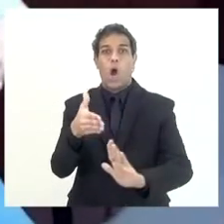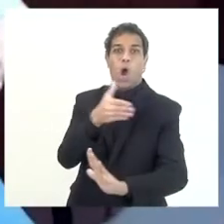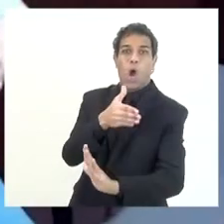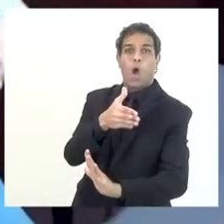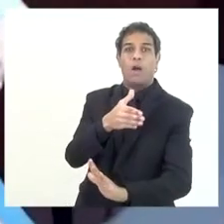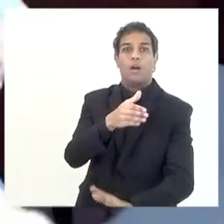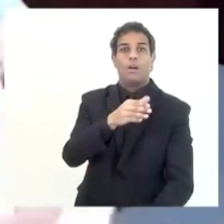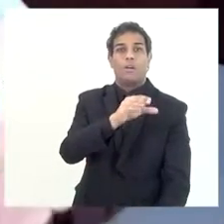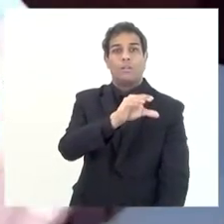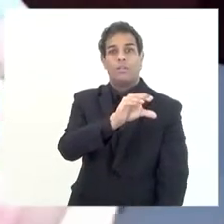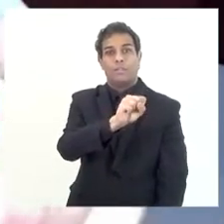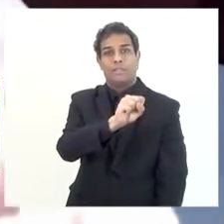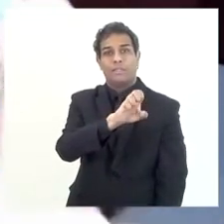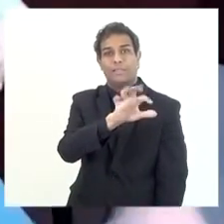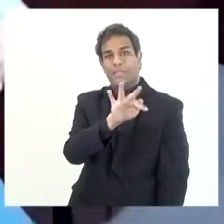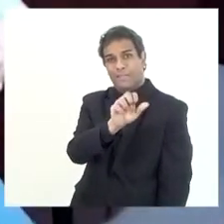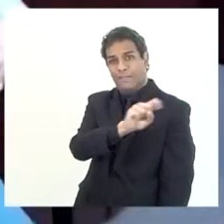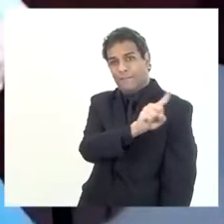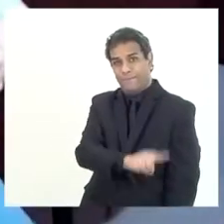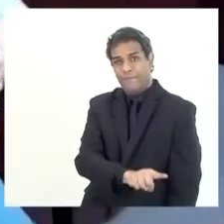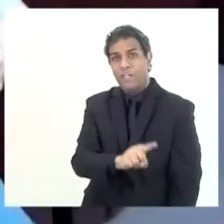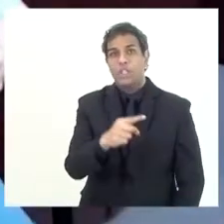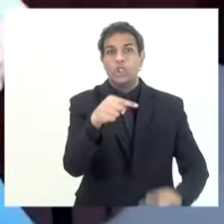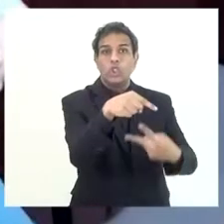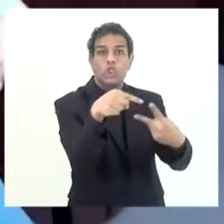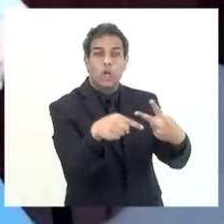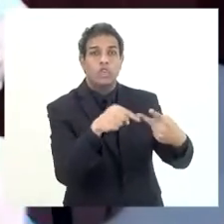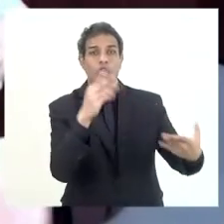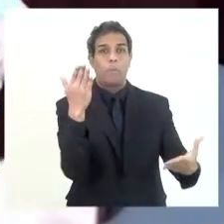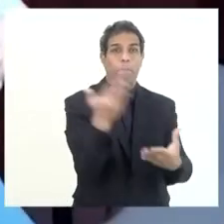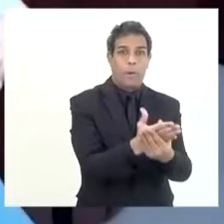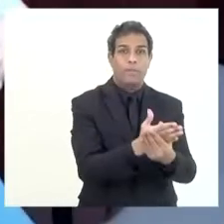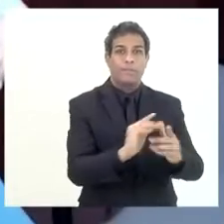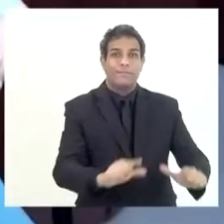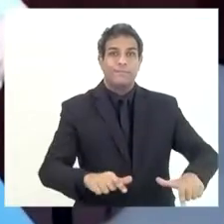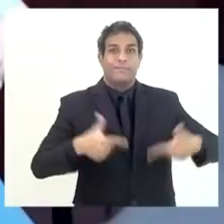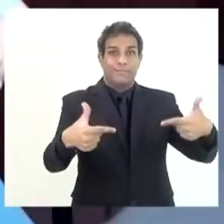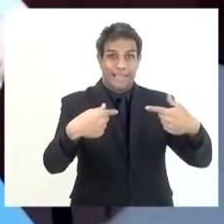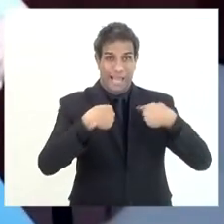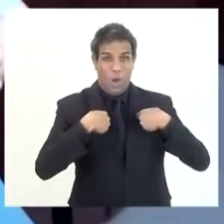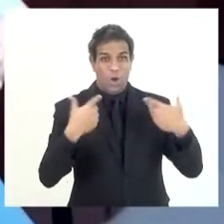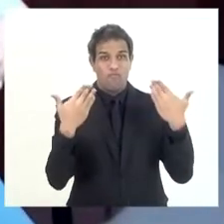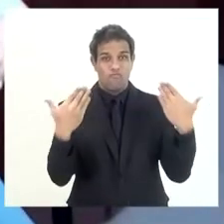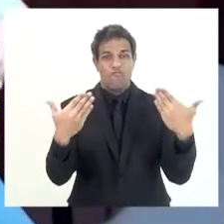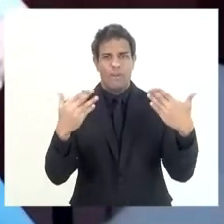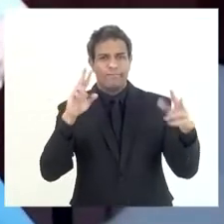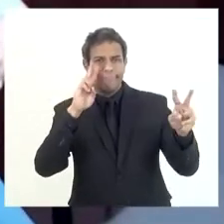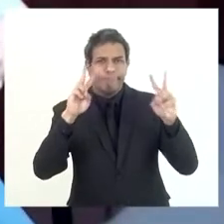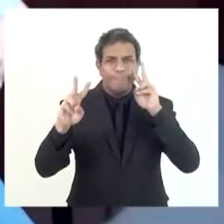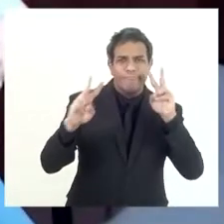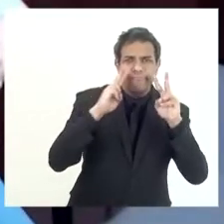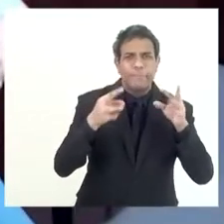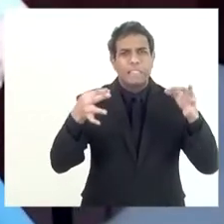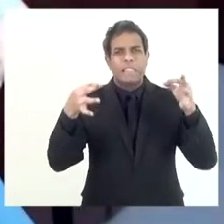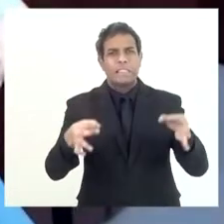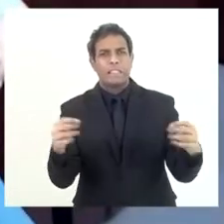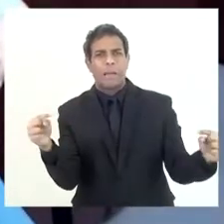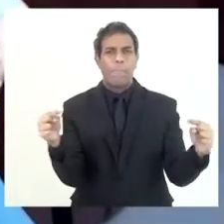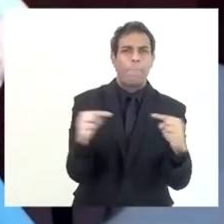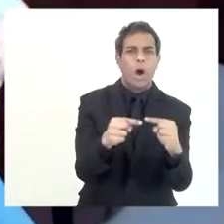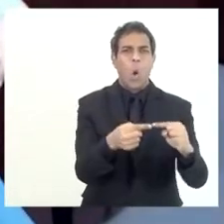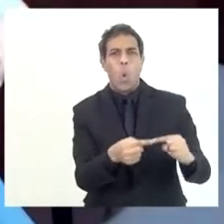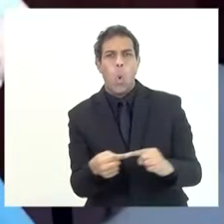enviava para o sistema da dívida ativa dois autos. Então, eu tenho para refletir e fazer justamente essa